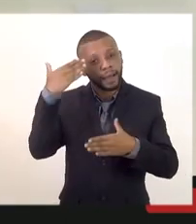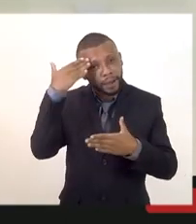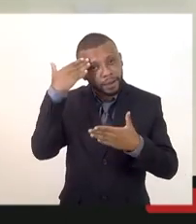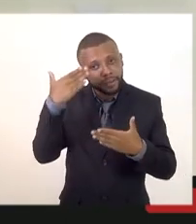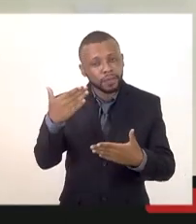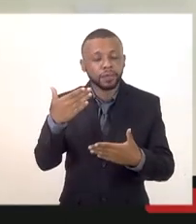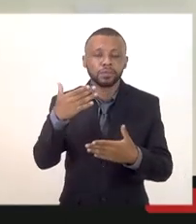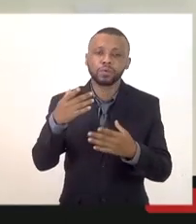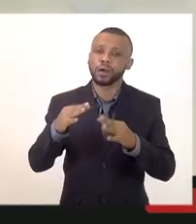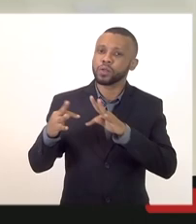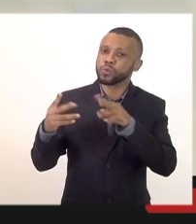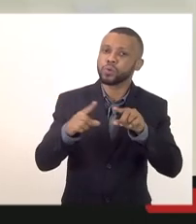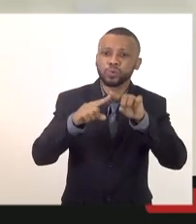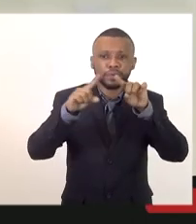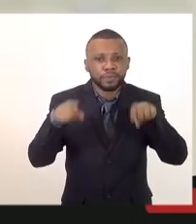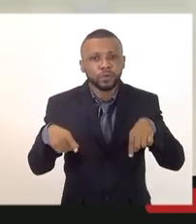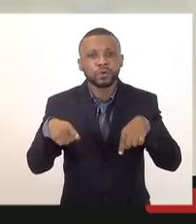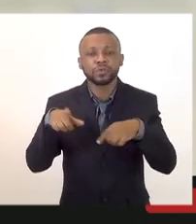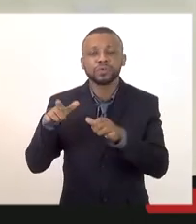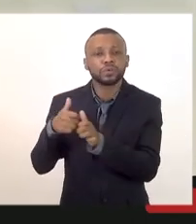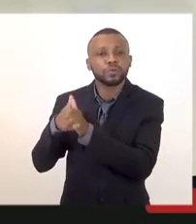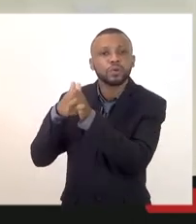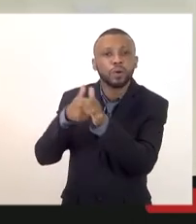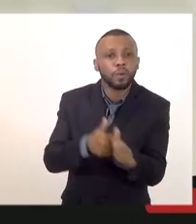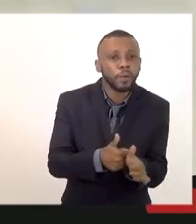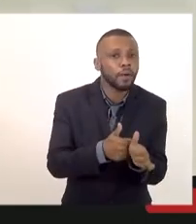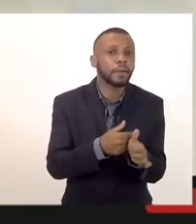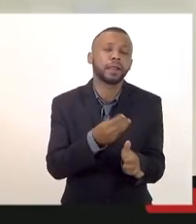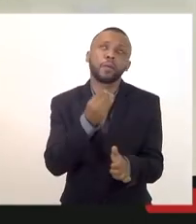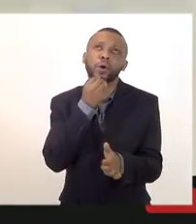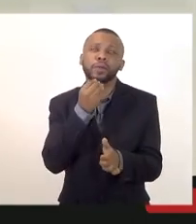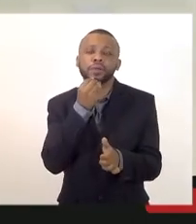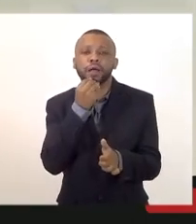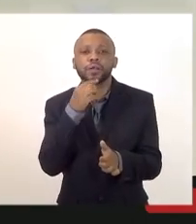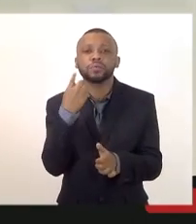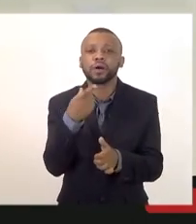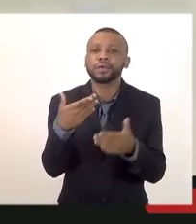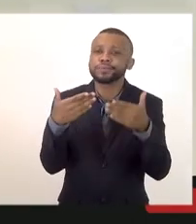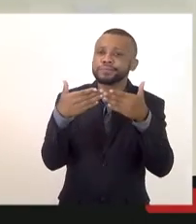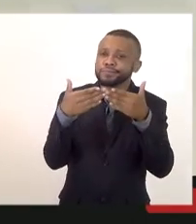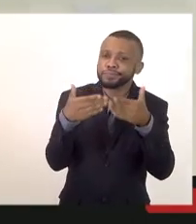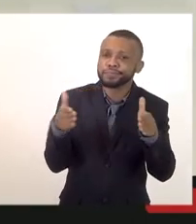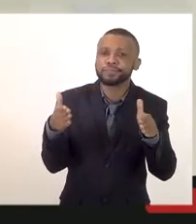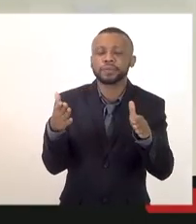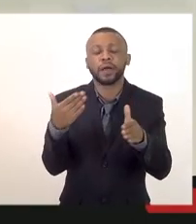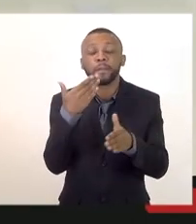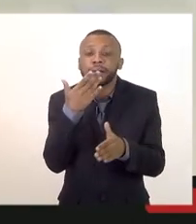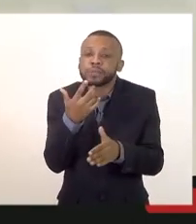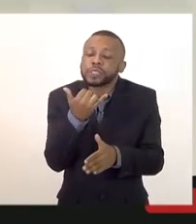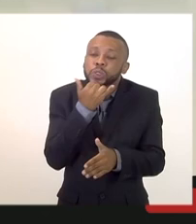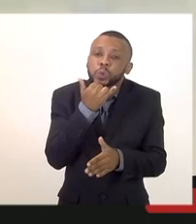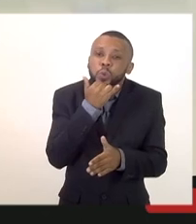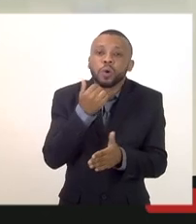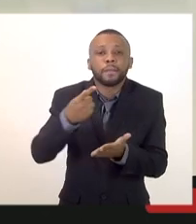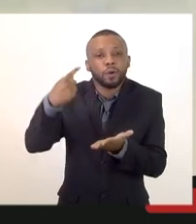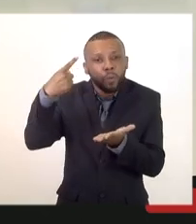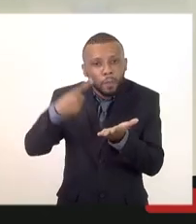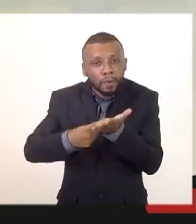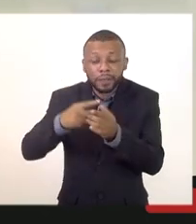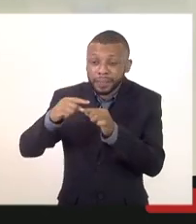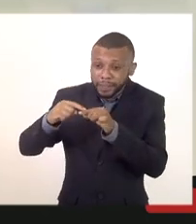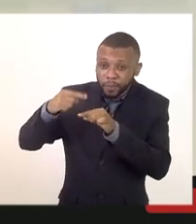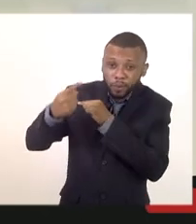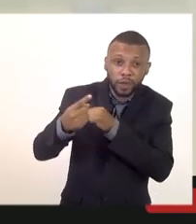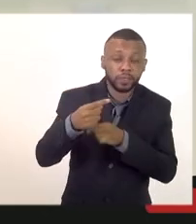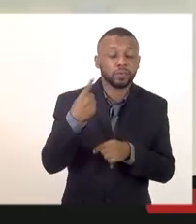e todos os servidores que nos acompanham pela possibilidade de nos estendermos aqui pedindo desculpa e firmar o compromisso que nas próximas não